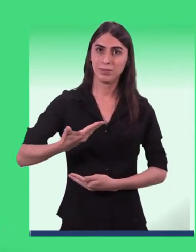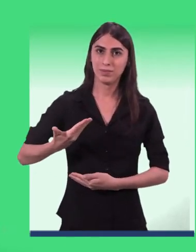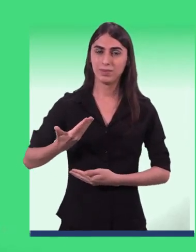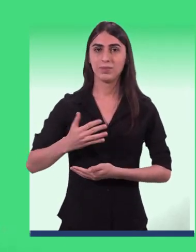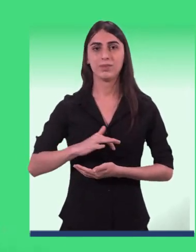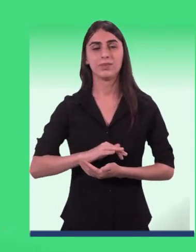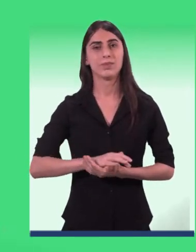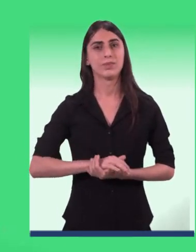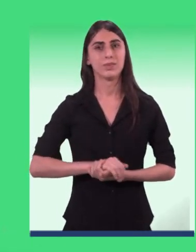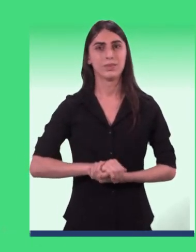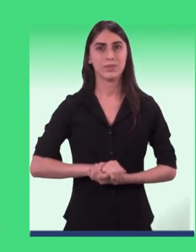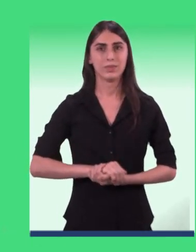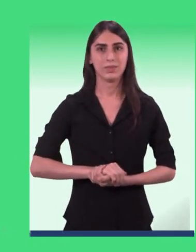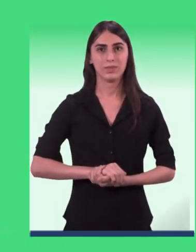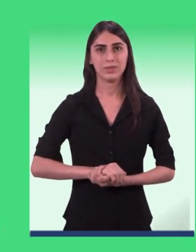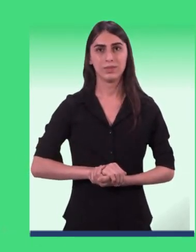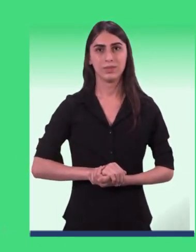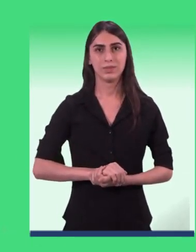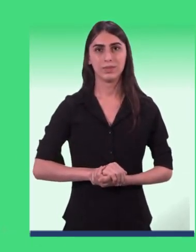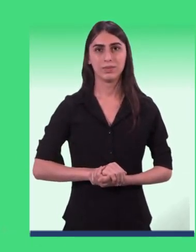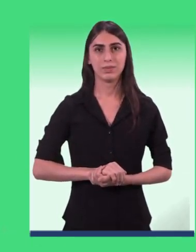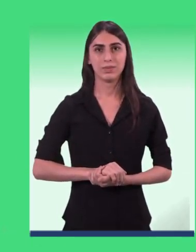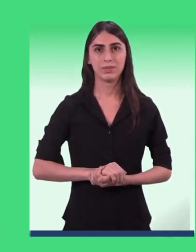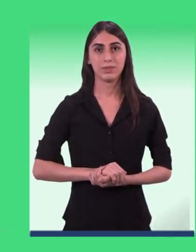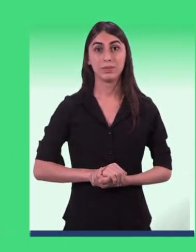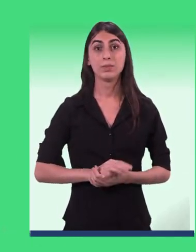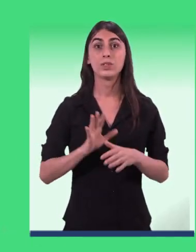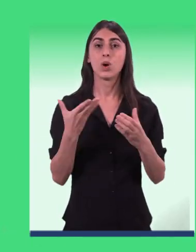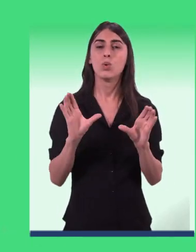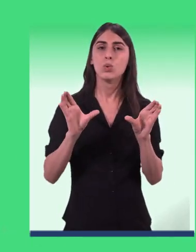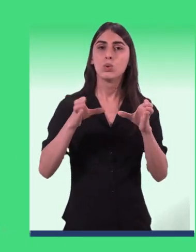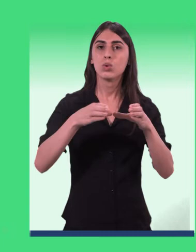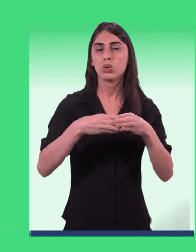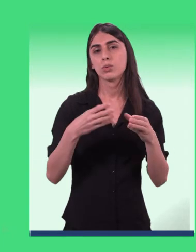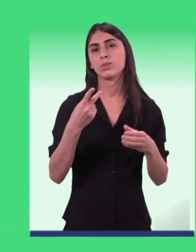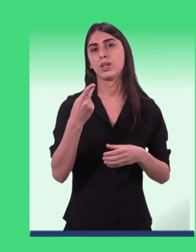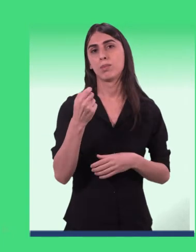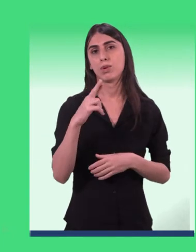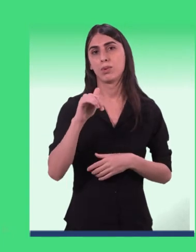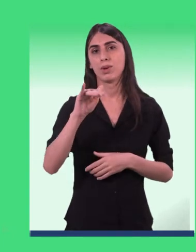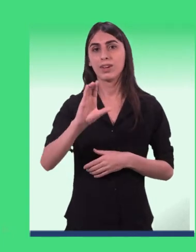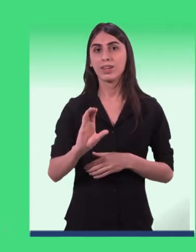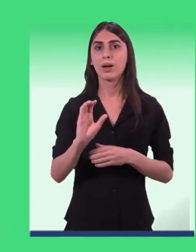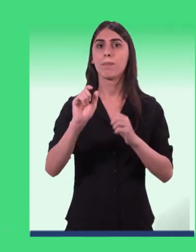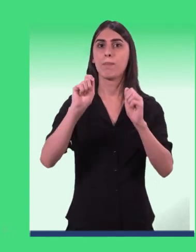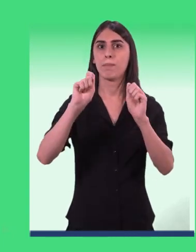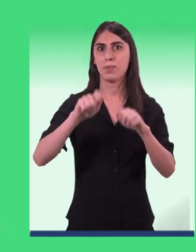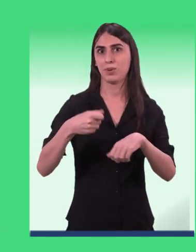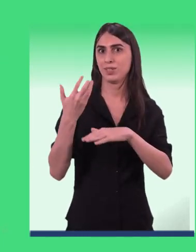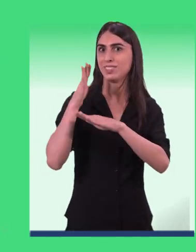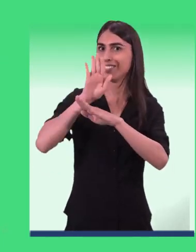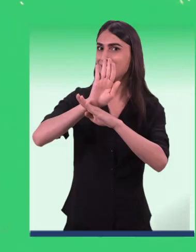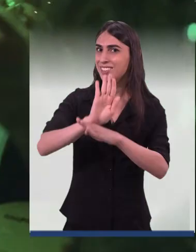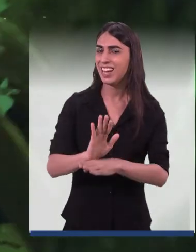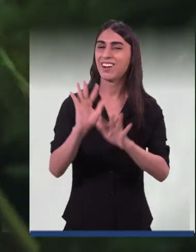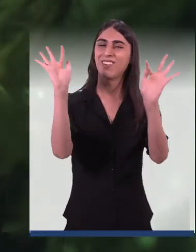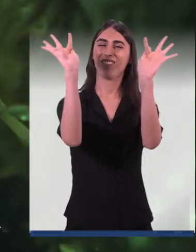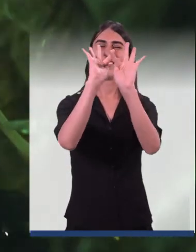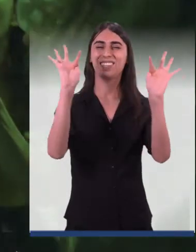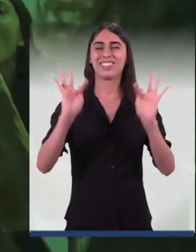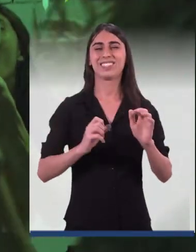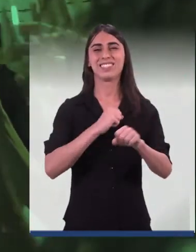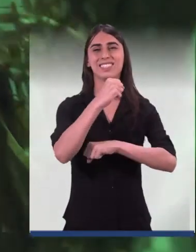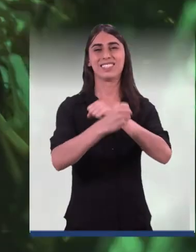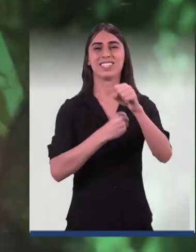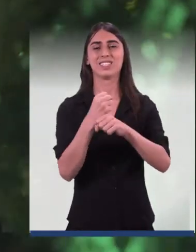-9179-8251. A equipe da PROEC está pronta para te atender. E um